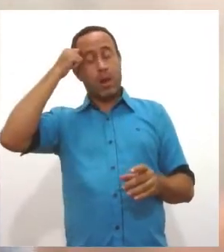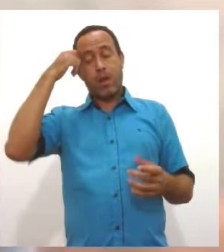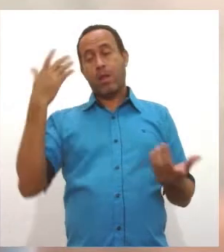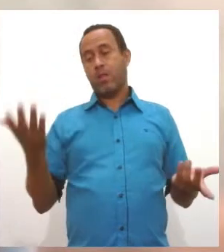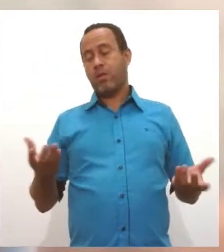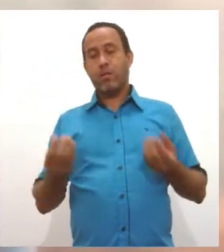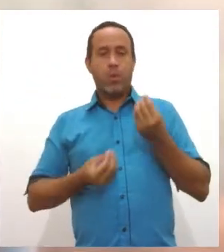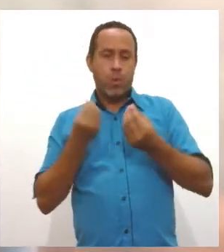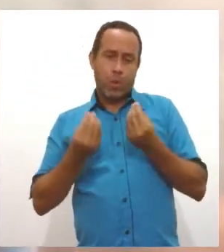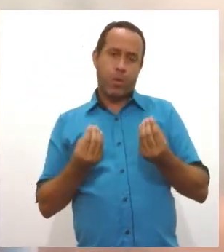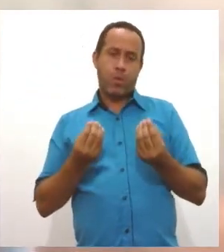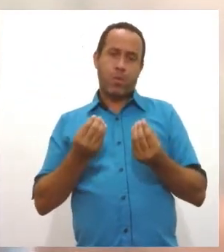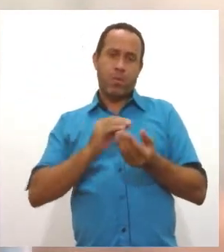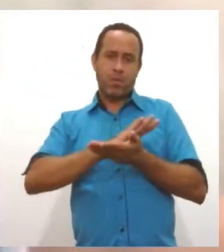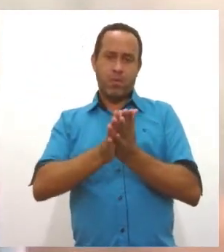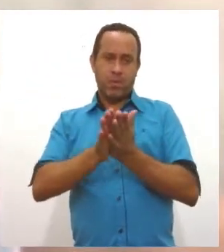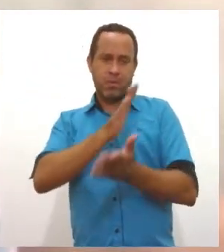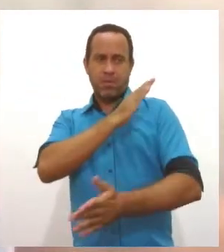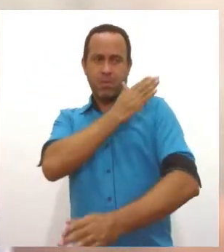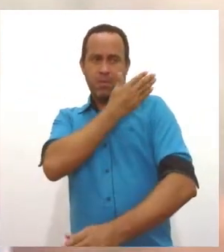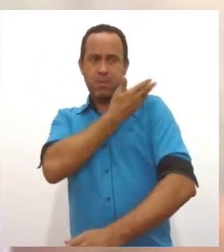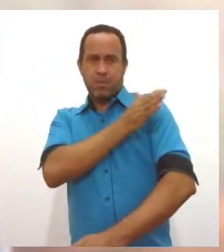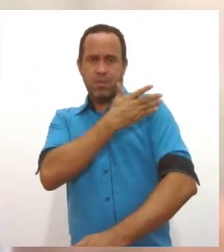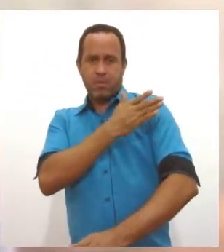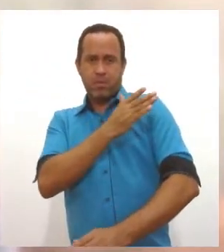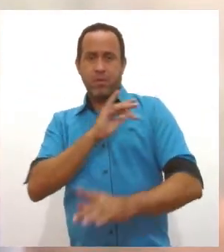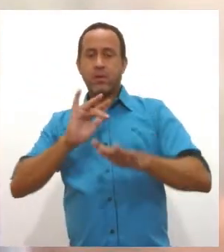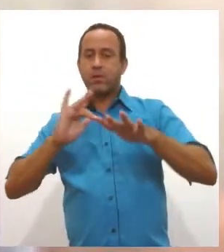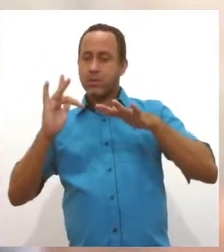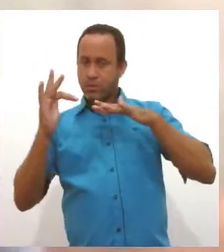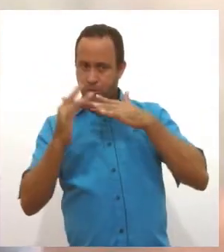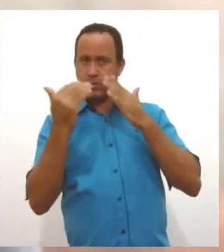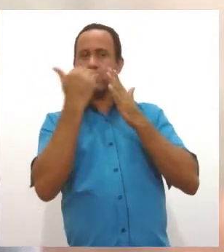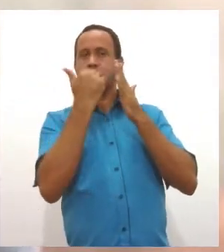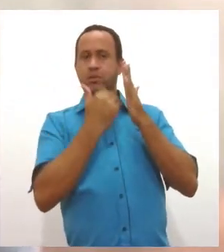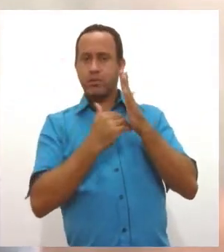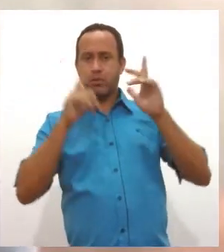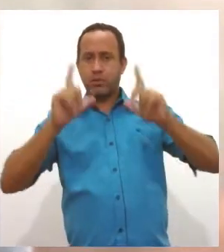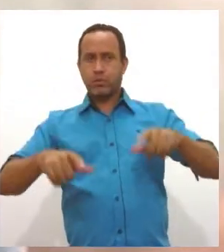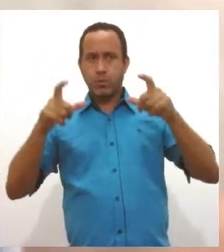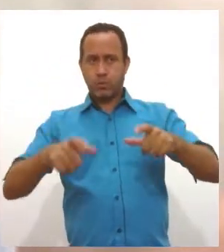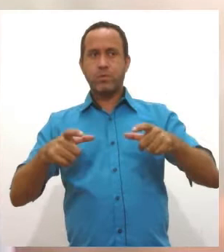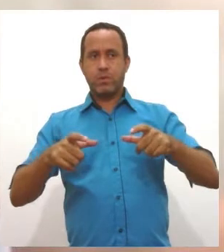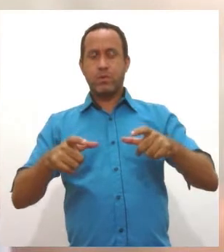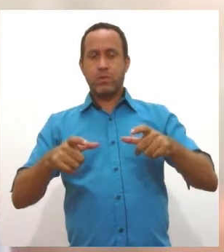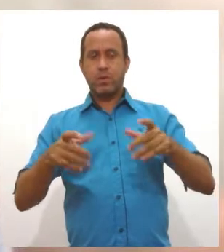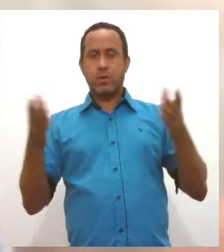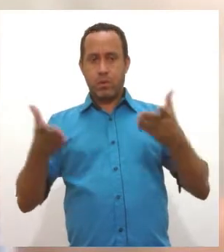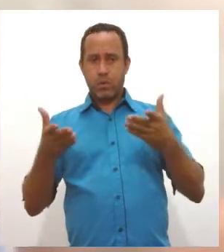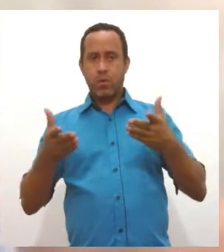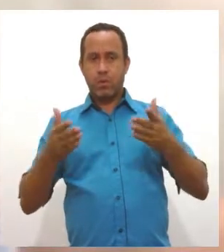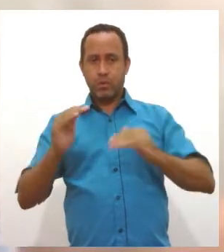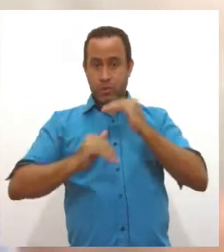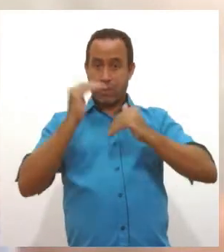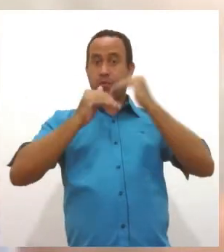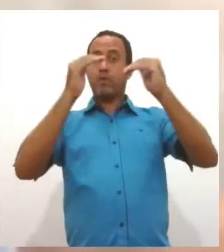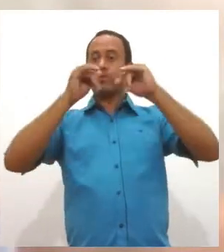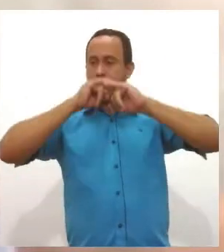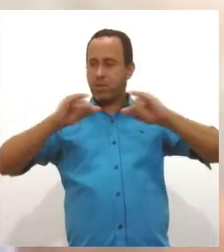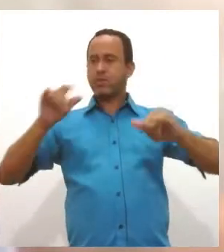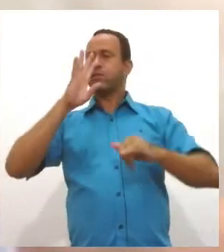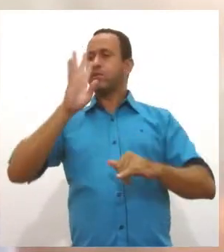isso é lamentável. E as redes sociais e os smartphones hoje são uma revolução na